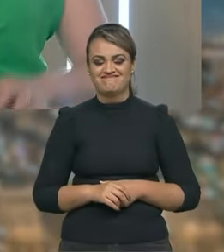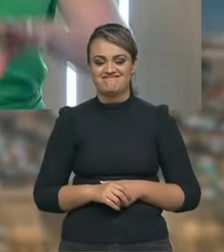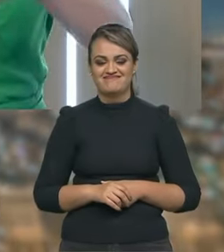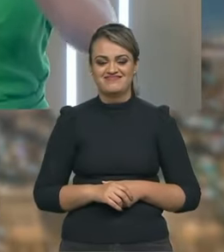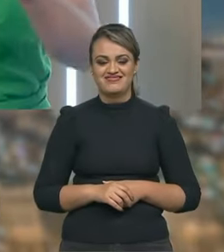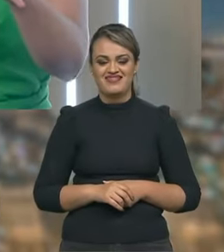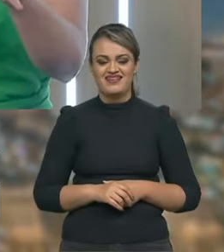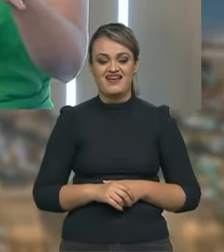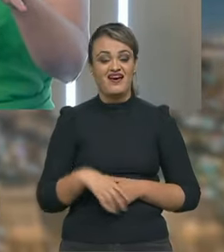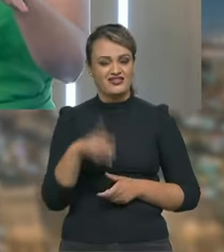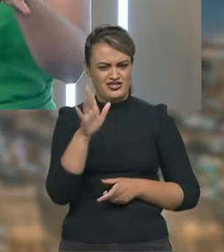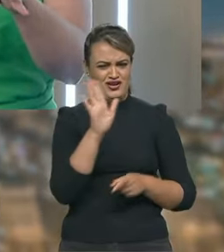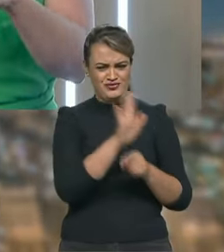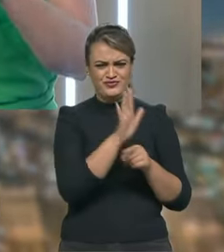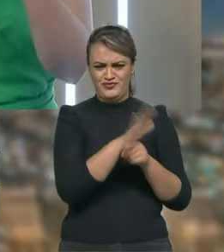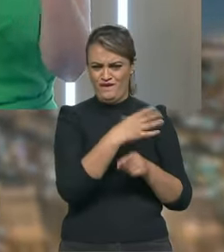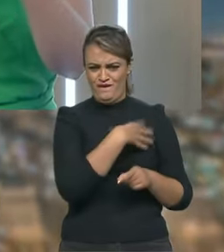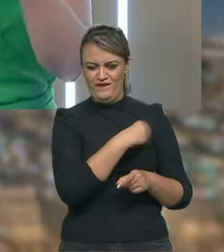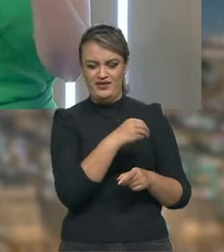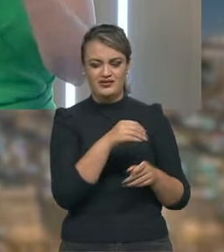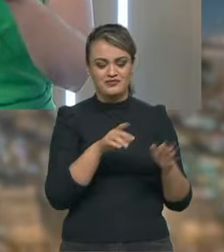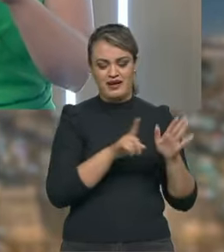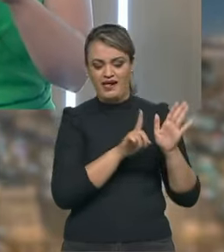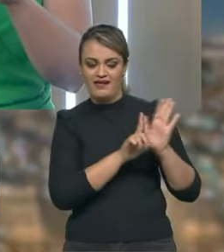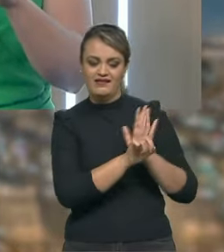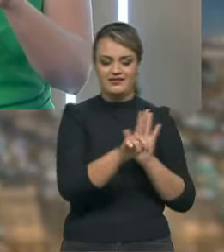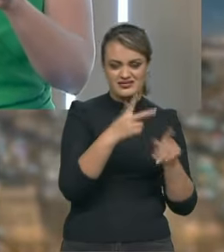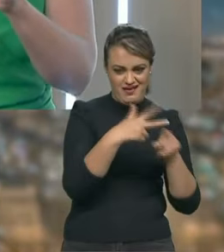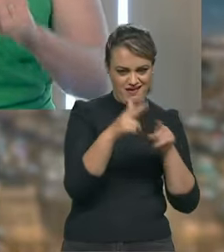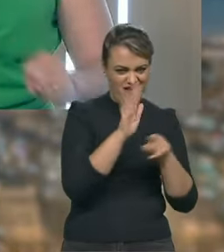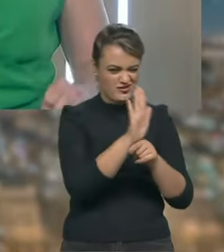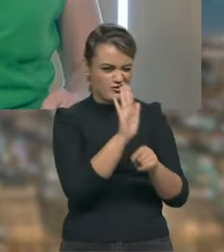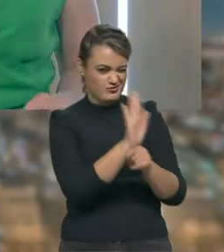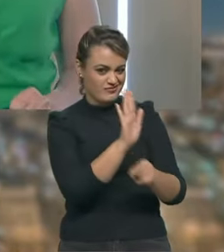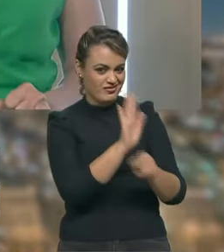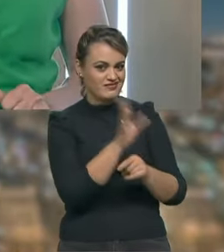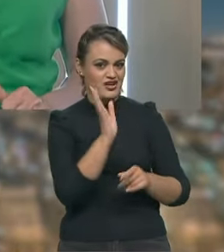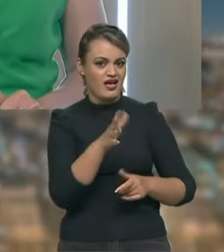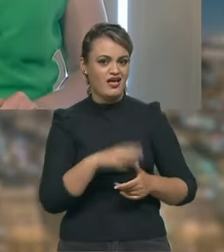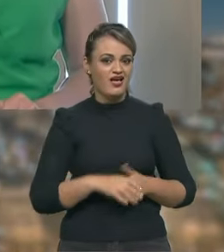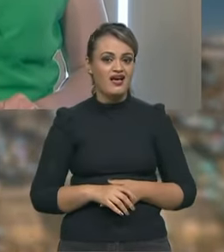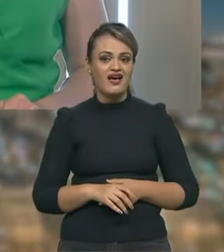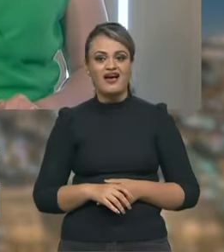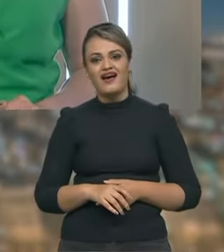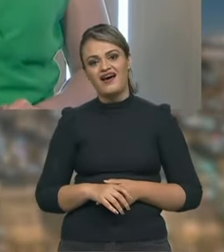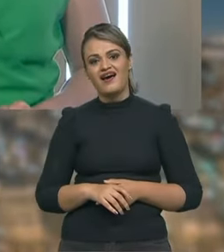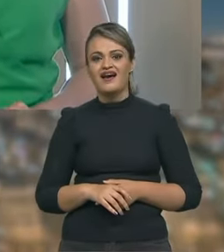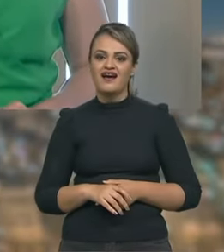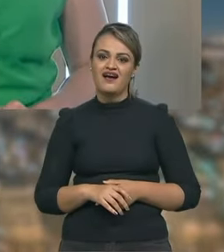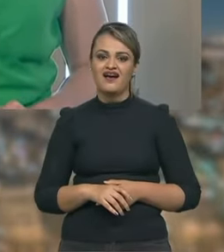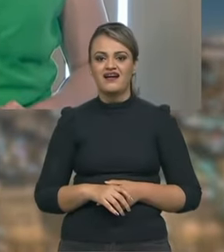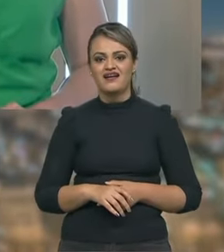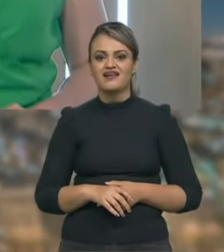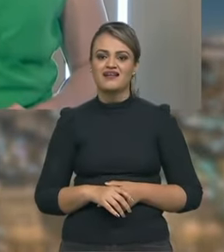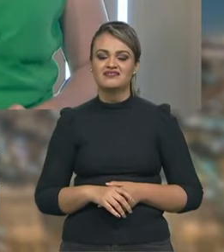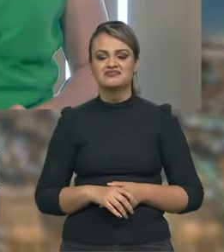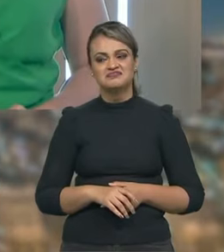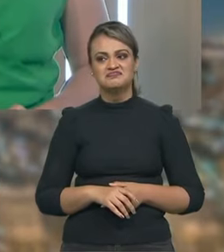já facilitou para os seus filhos ou na pista é cada piloto por si a gente tem para ajudar mas